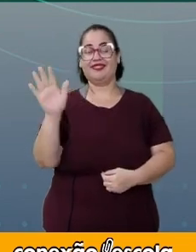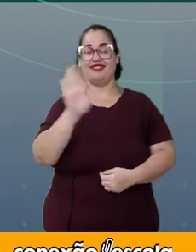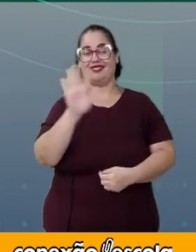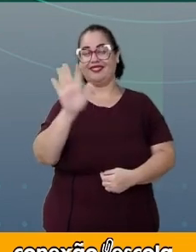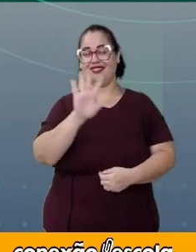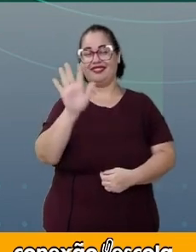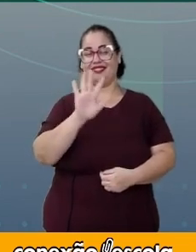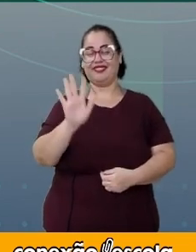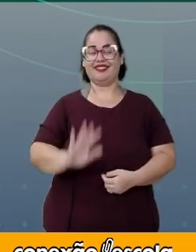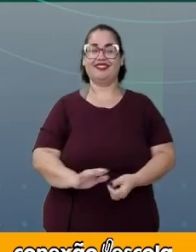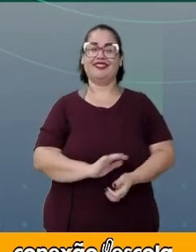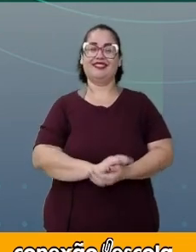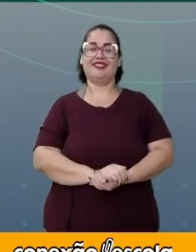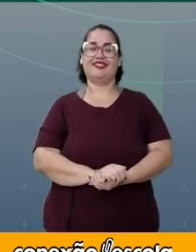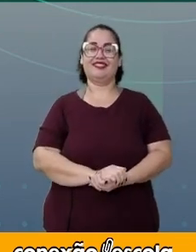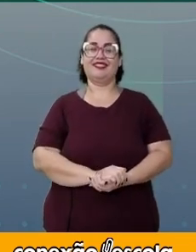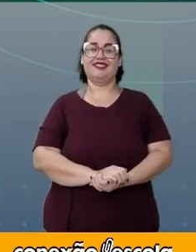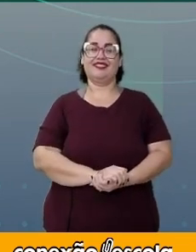mais. Tchau, tchau!